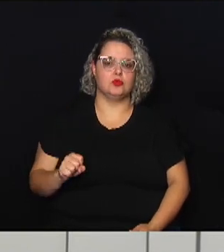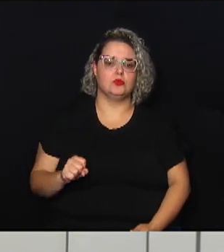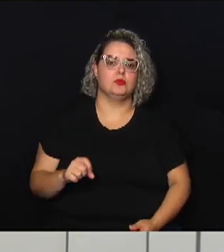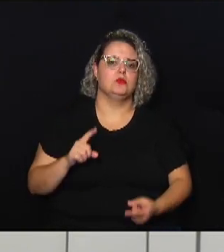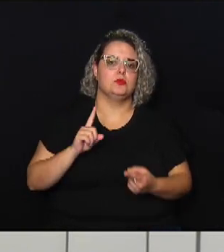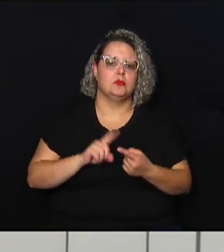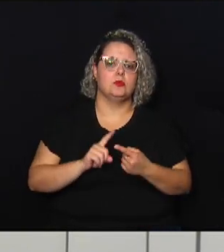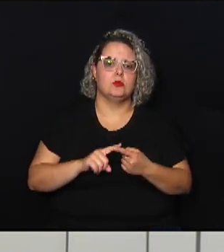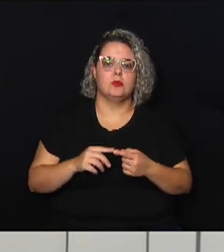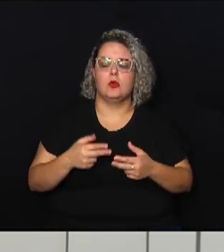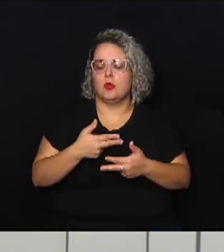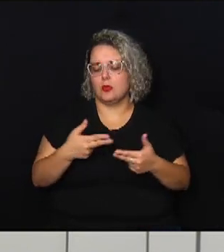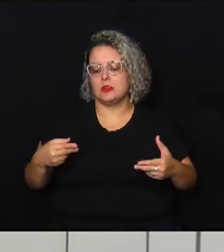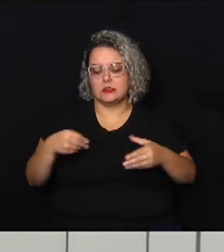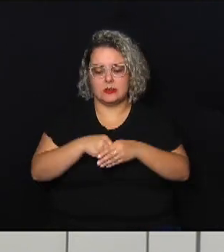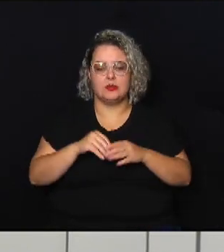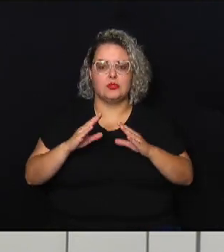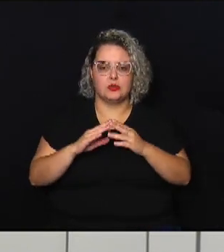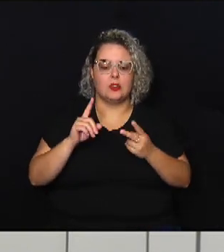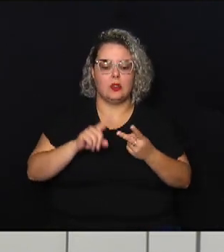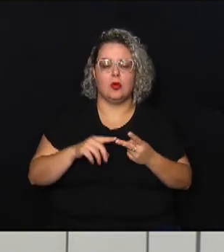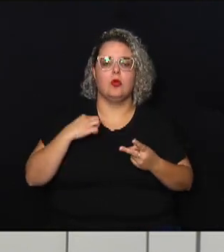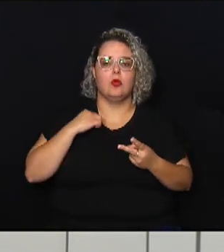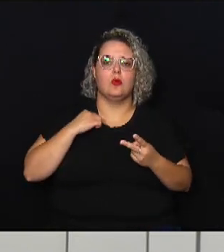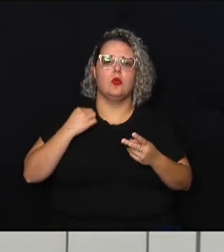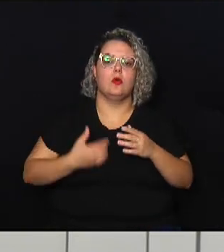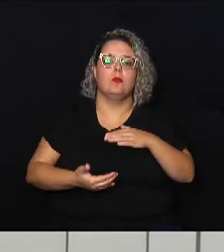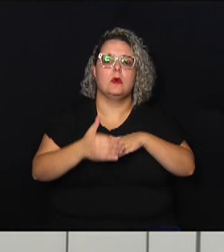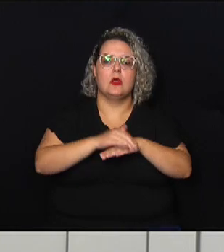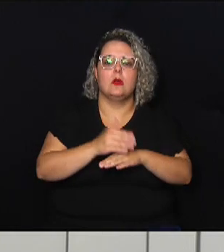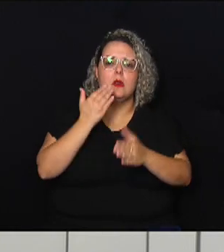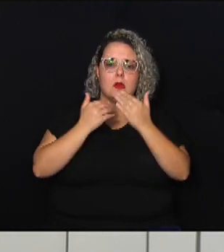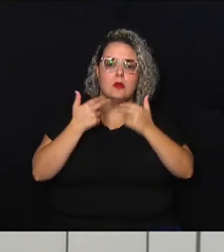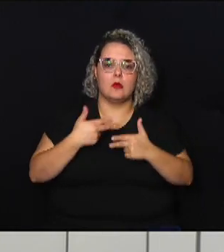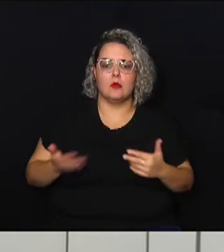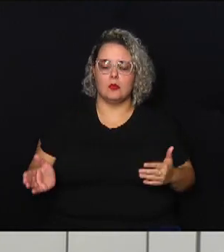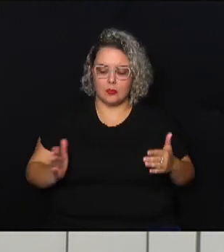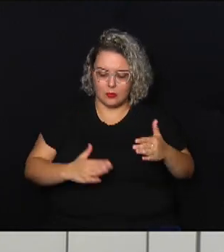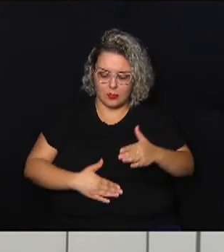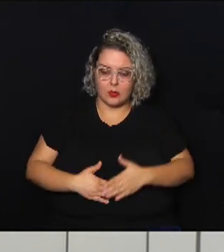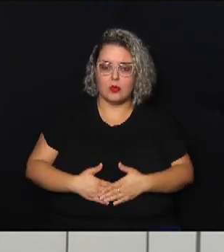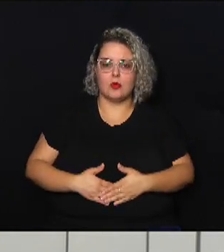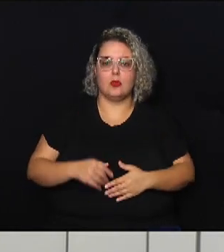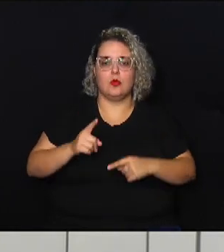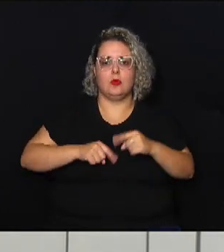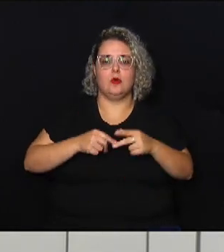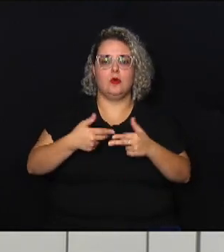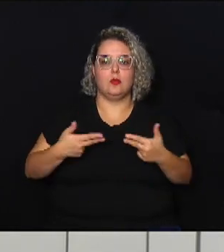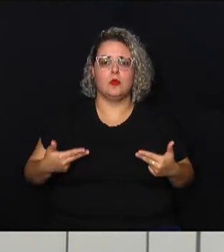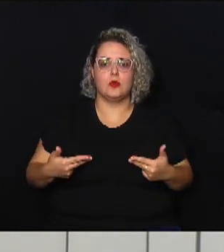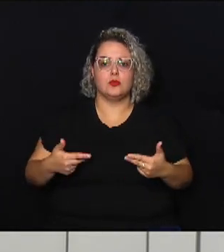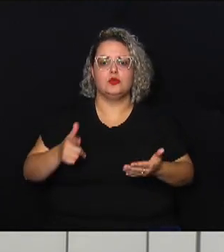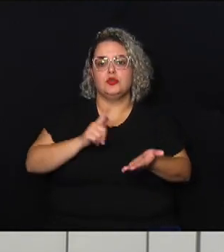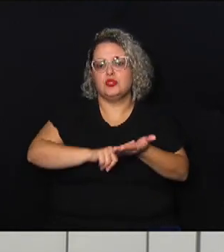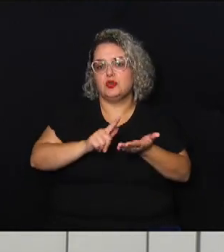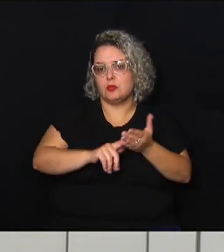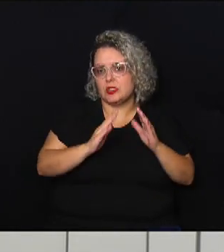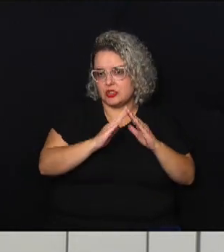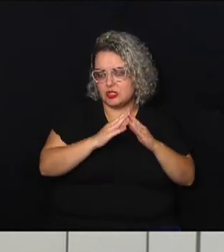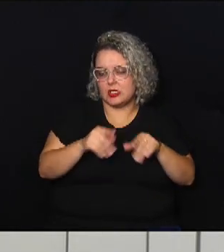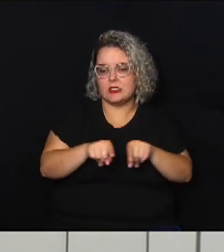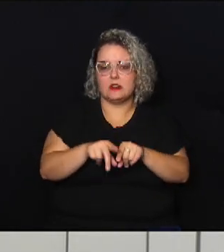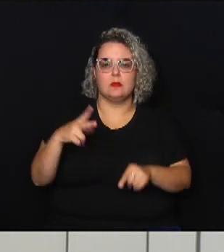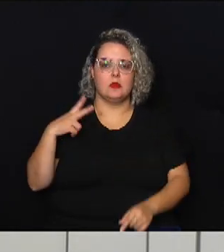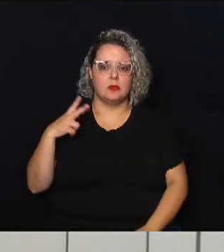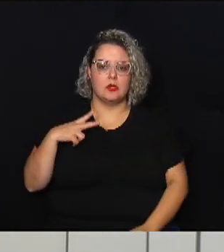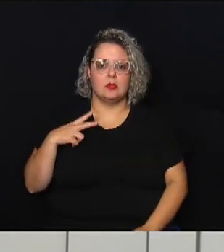utensílios domésticos roupas calçados alimentos fraldas e produtos de higiene e limpeza vereador lembro